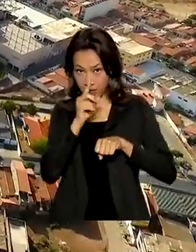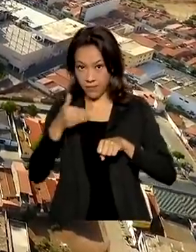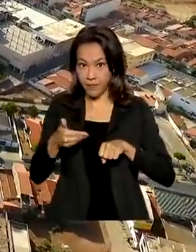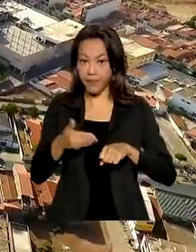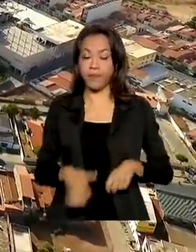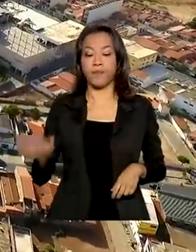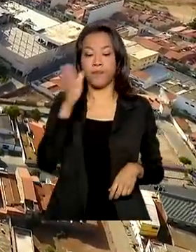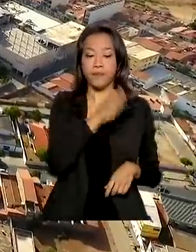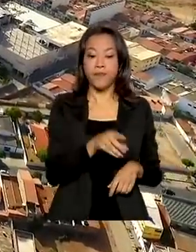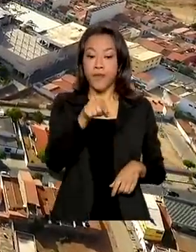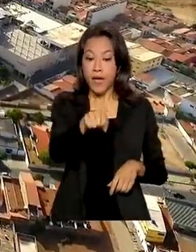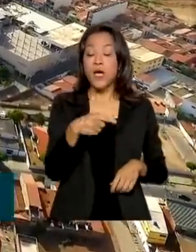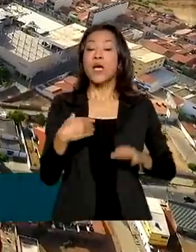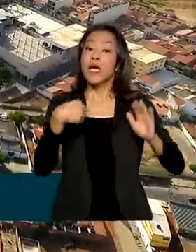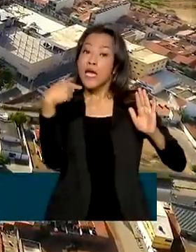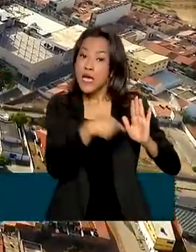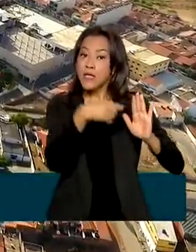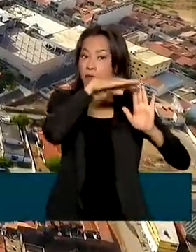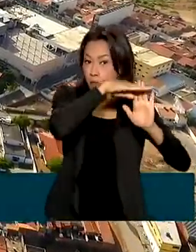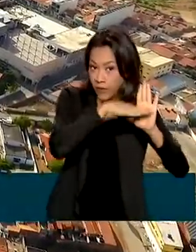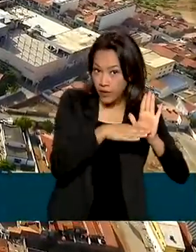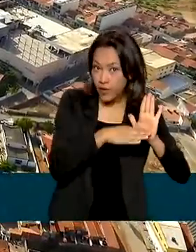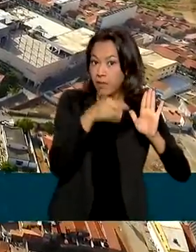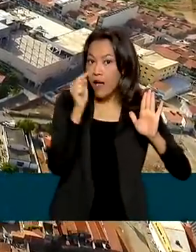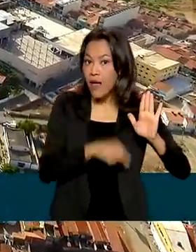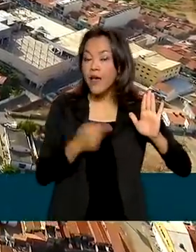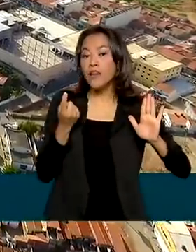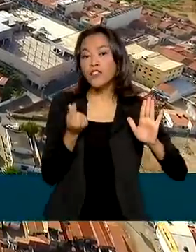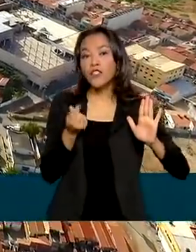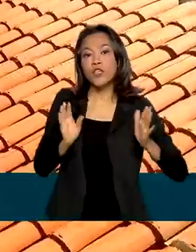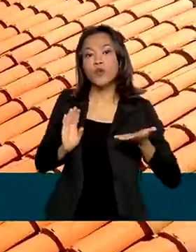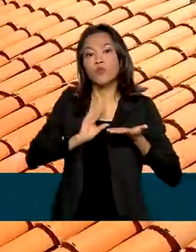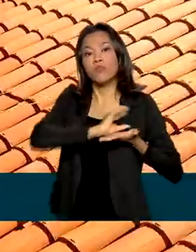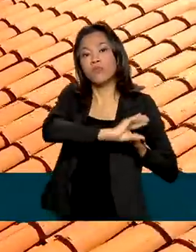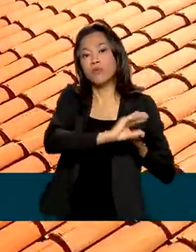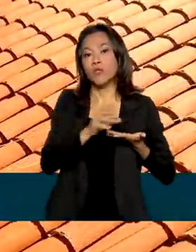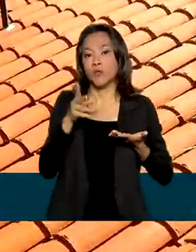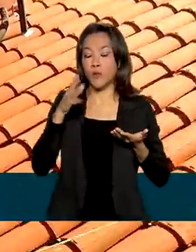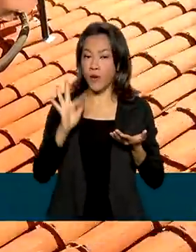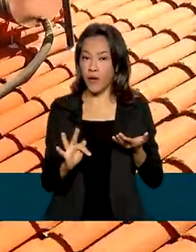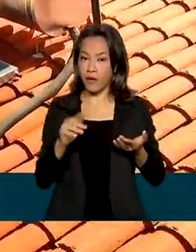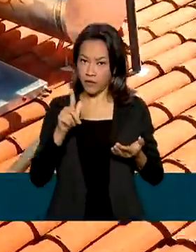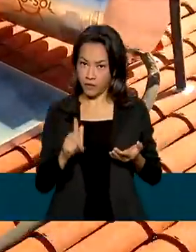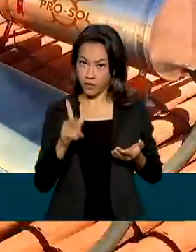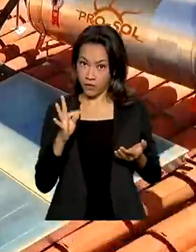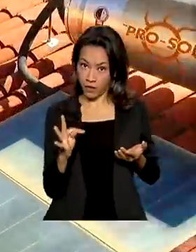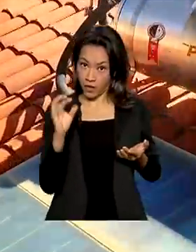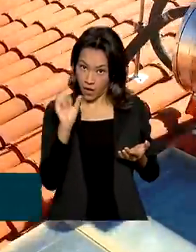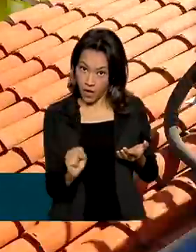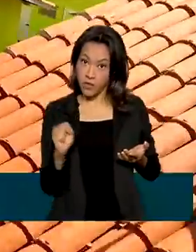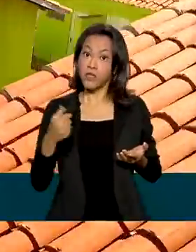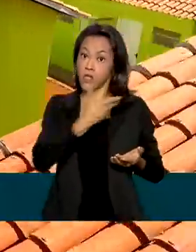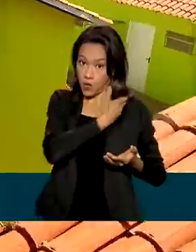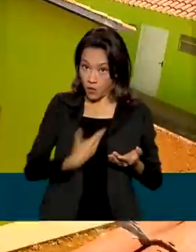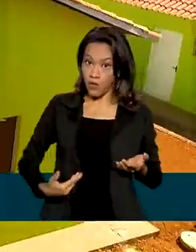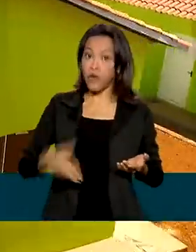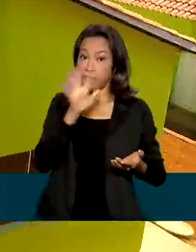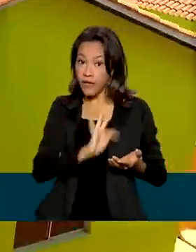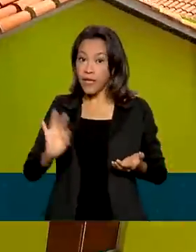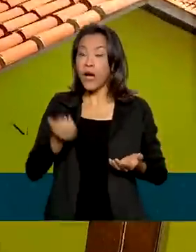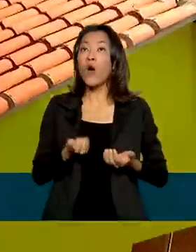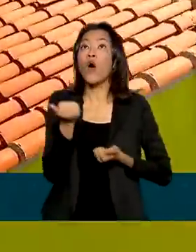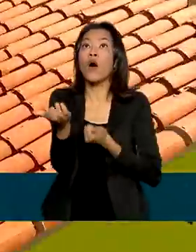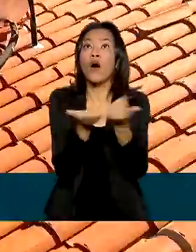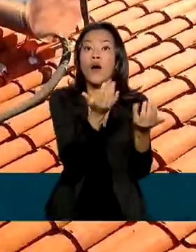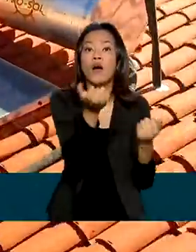programa Pró-Moradia é um financiamento com recursos do FGTS que o Governo Federal faz a estados e municípios